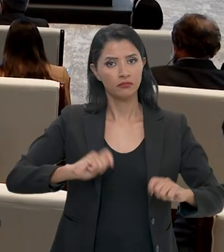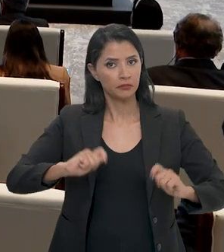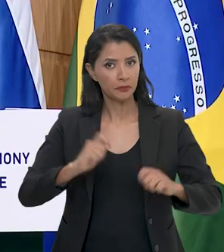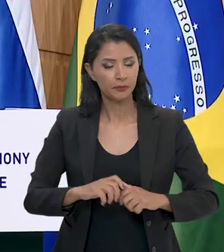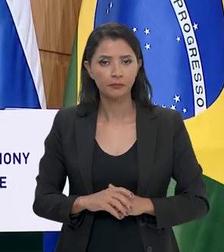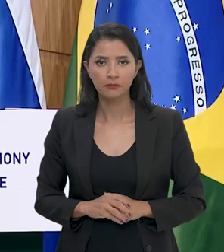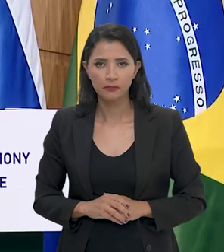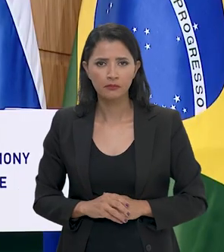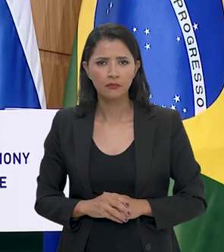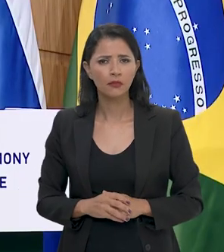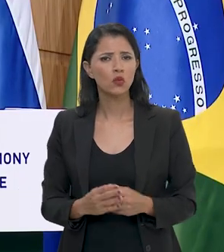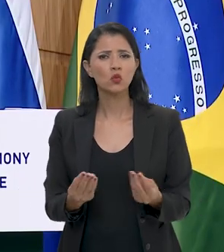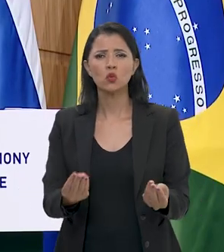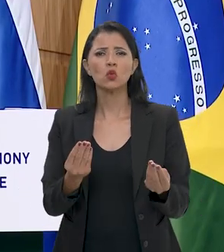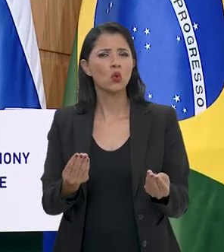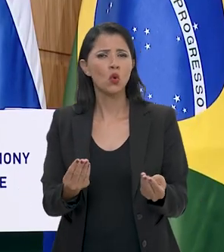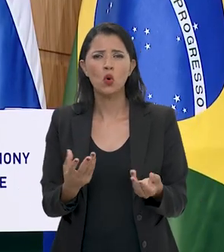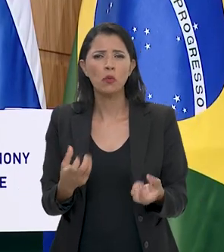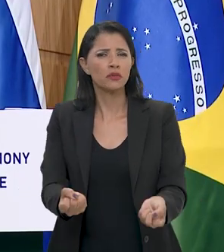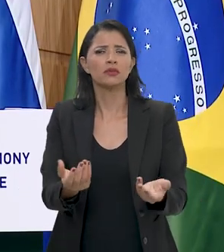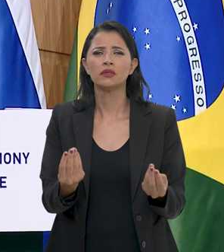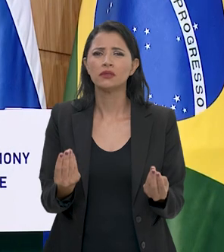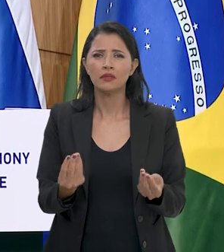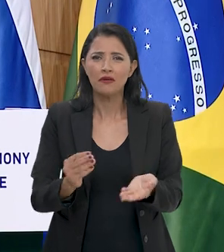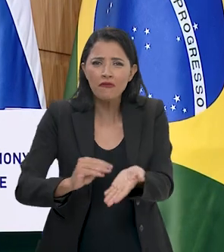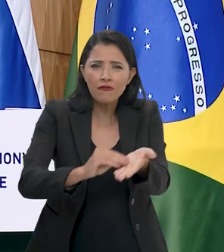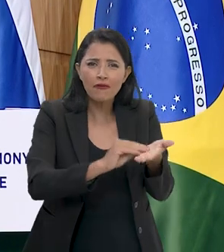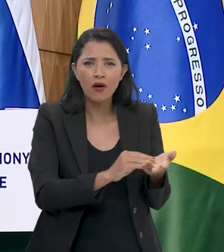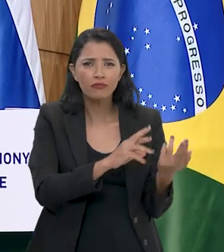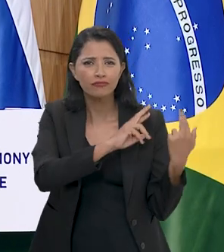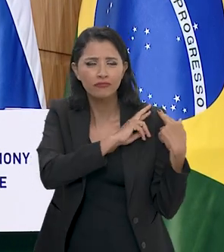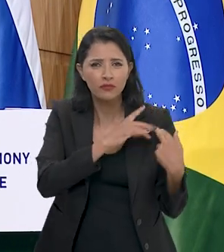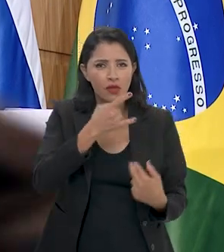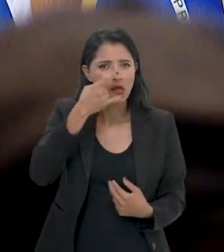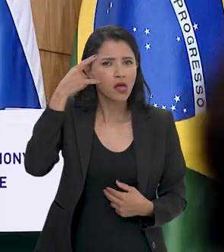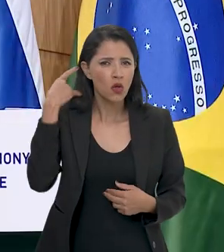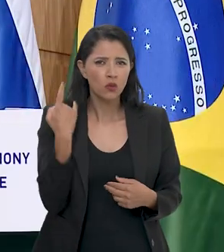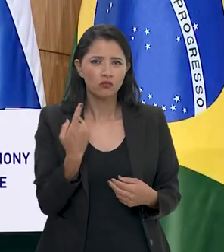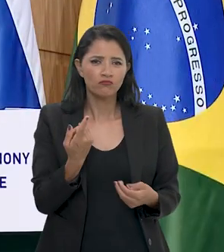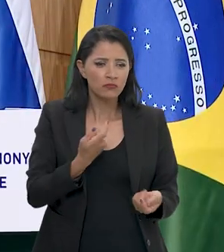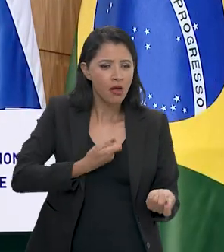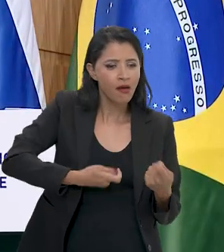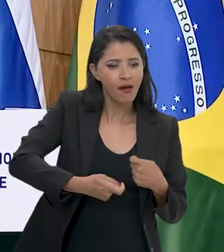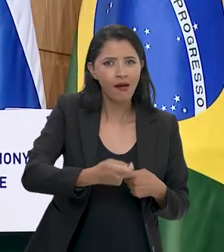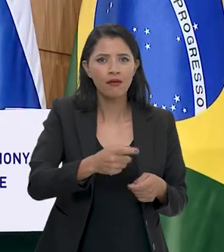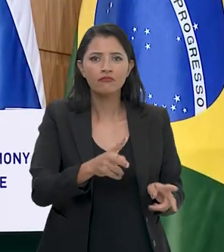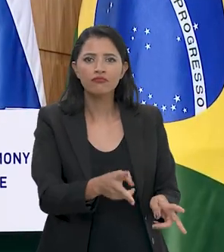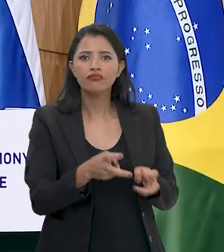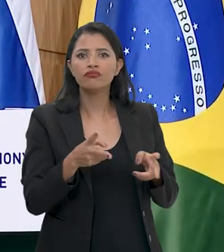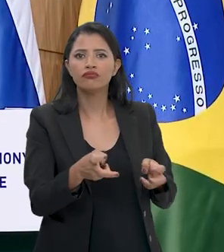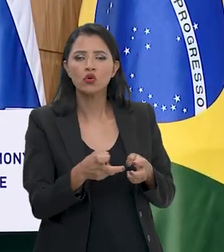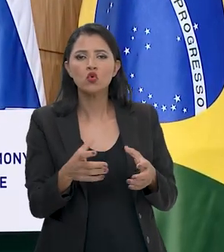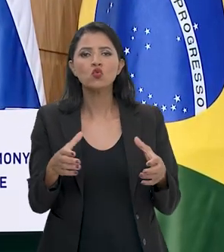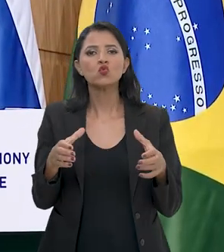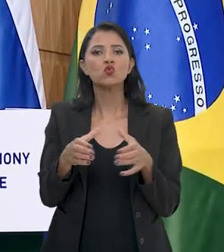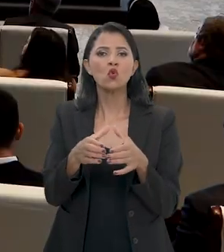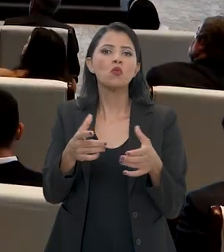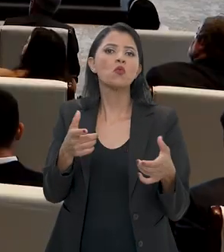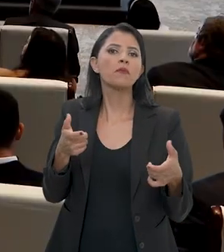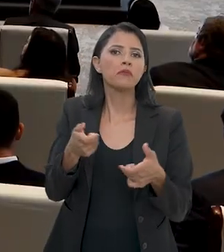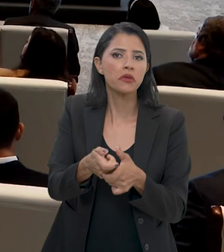capazes. É inadmissível que a irresponsabilidade e a ganância de uma pequena minoria